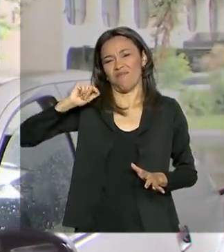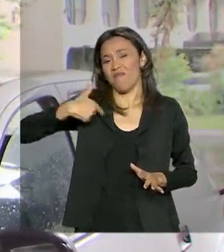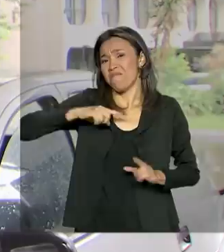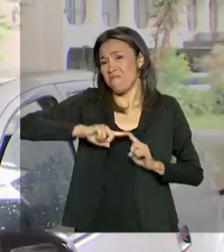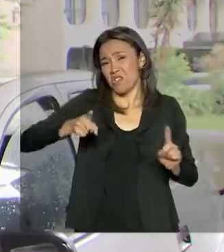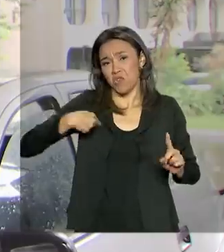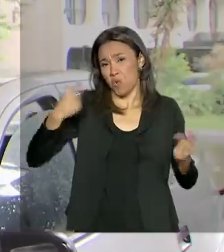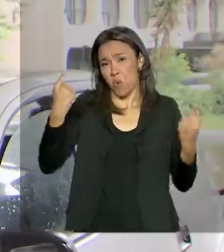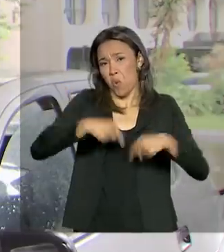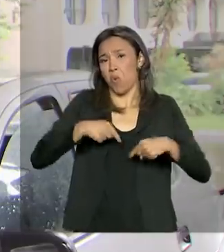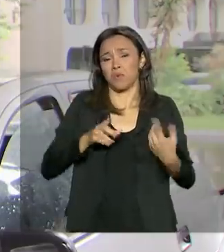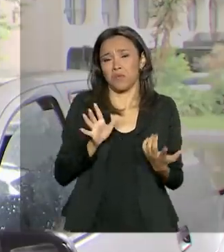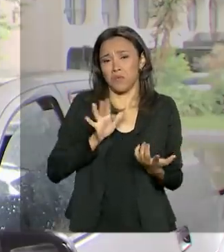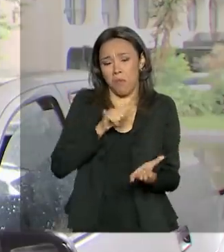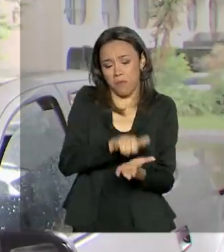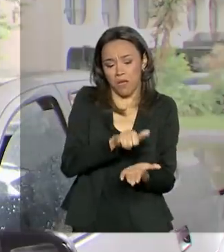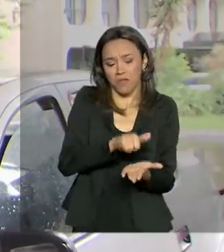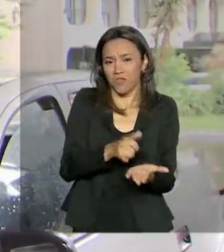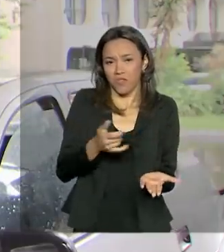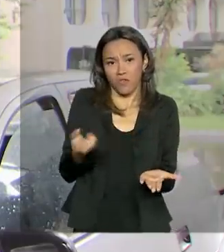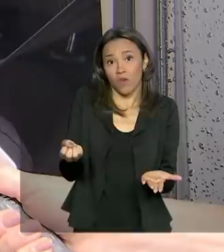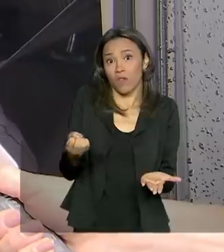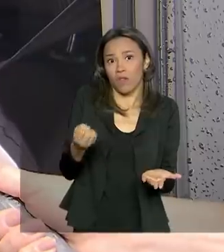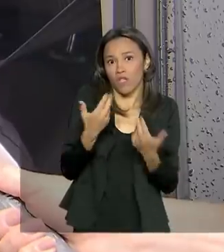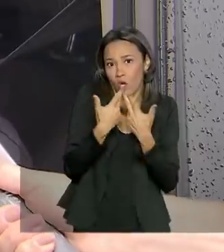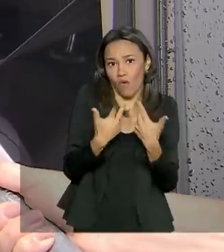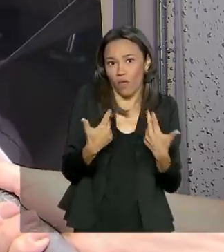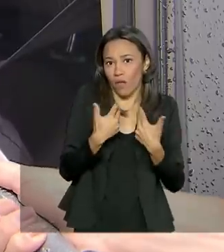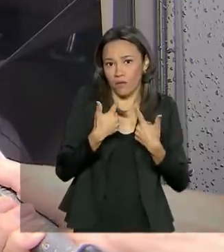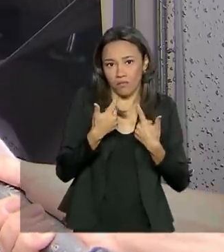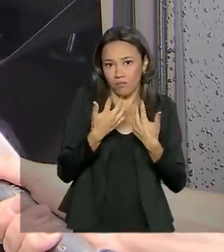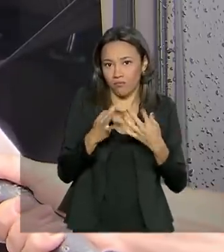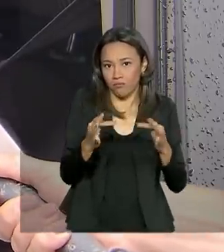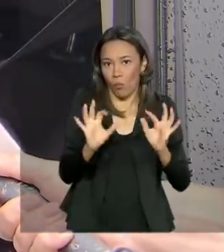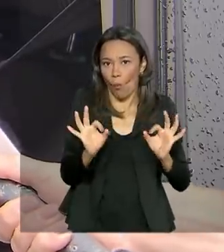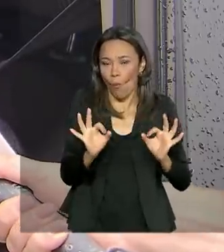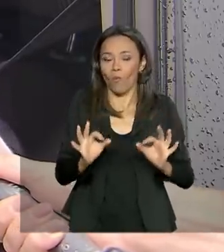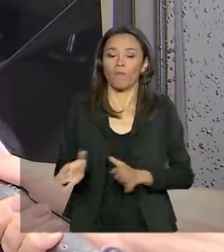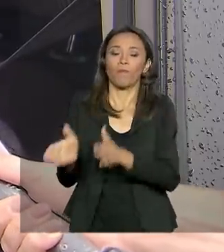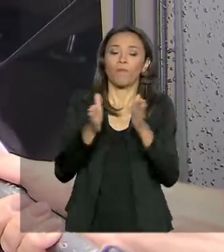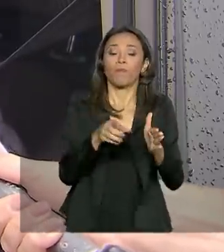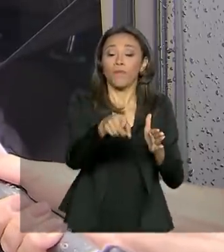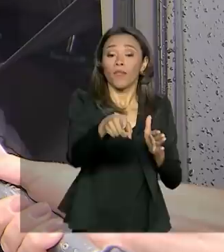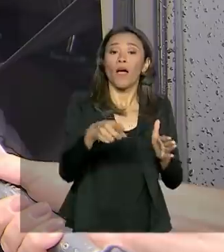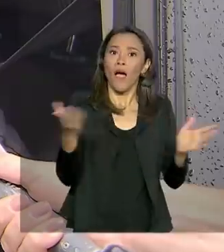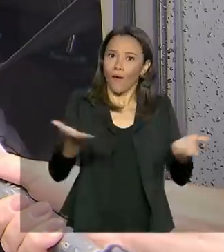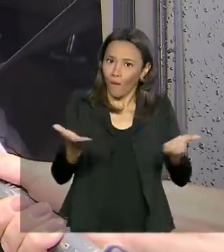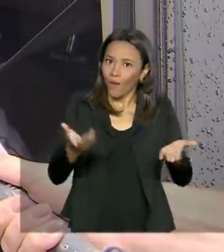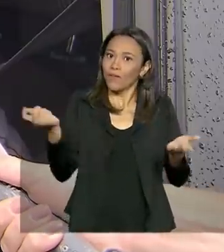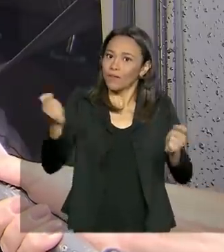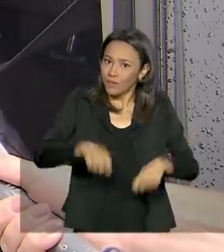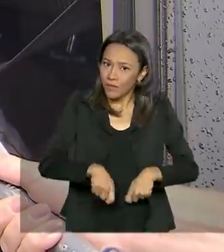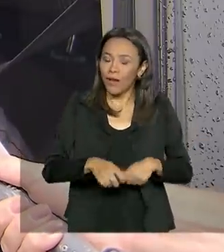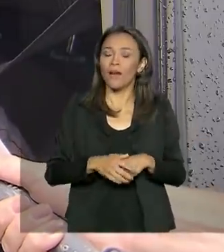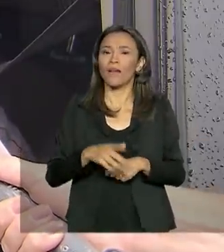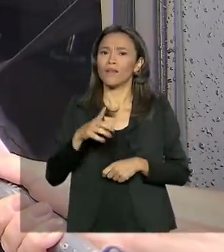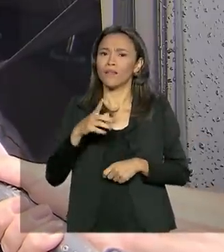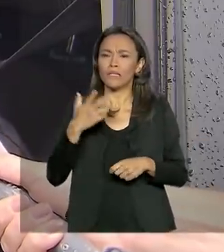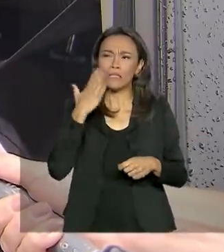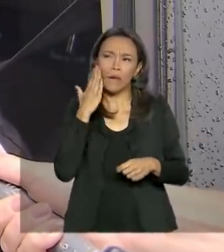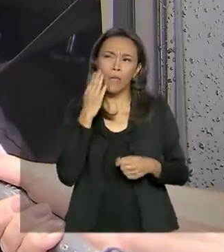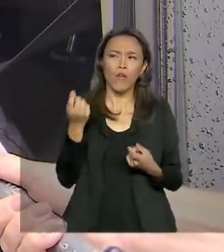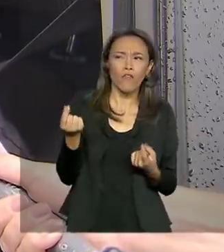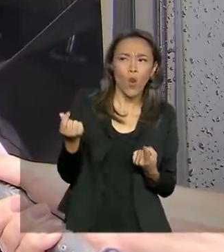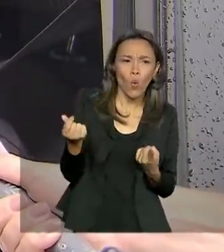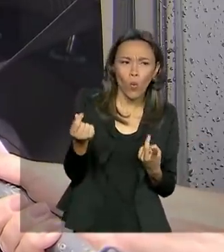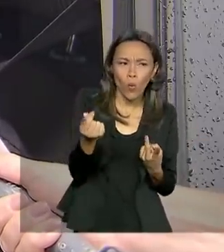me oponho às inovações. Agora dá para a gente ter mais divergência sobre